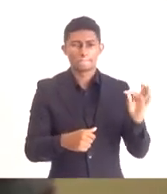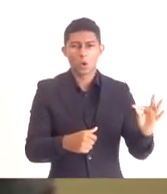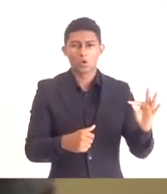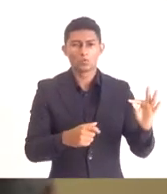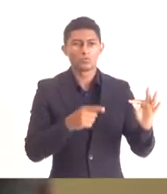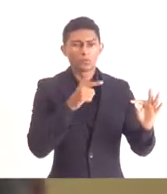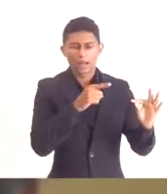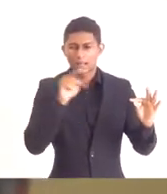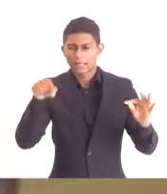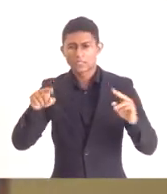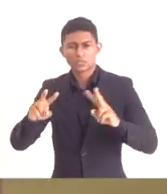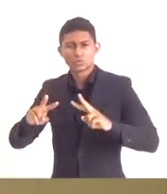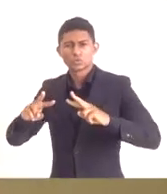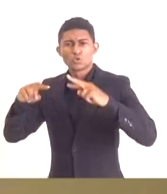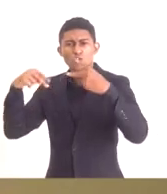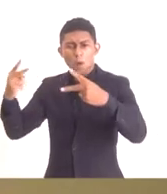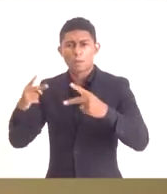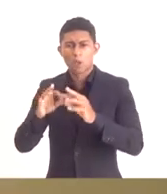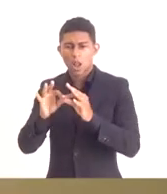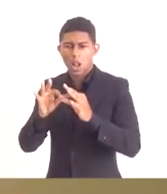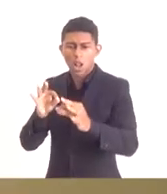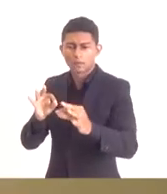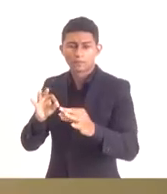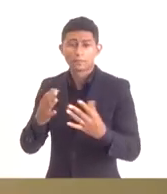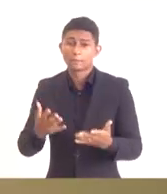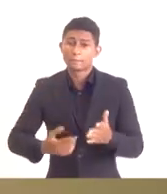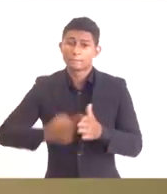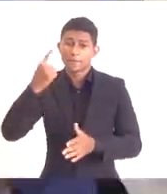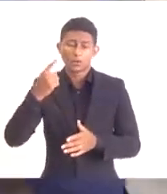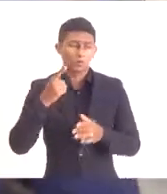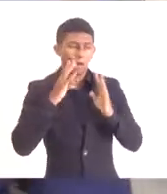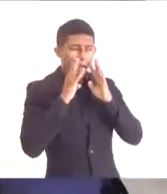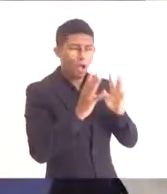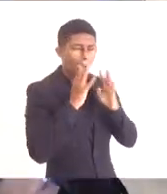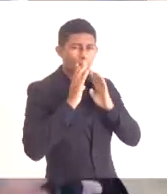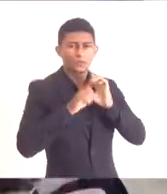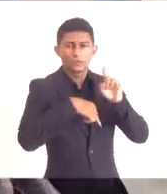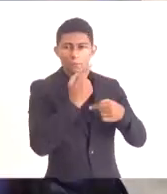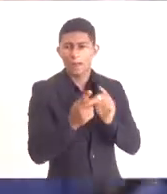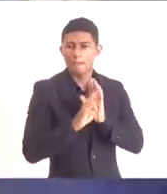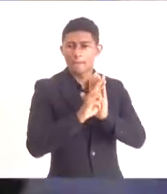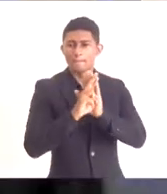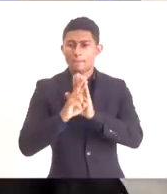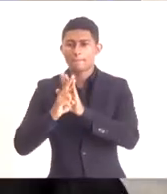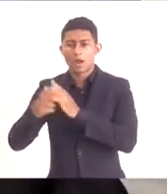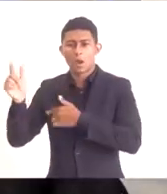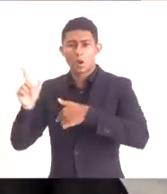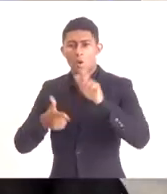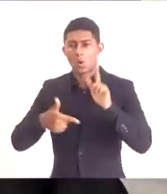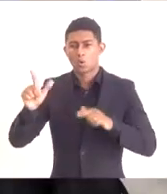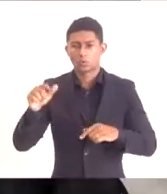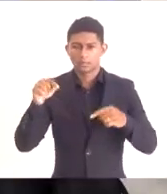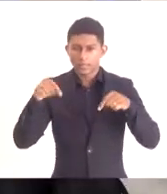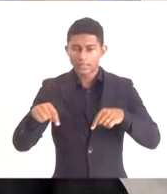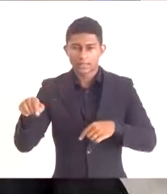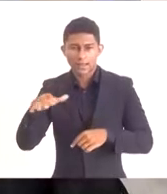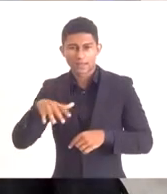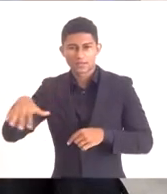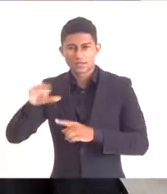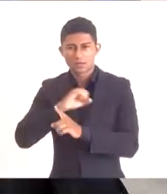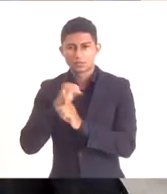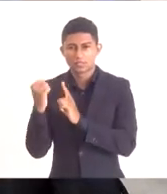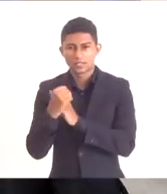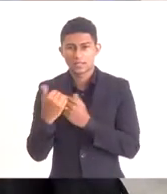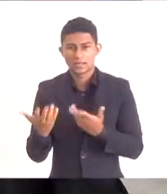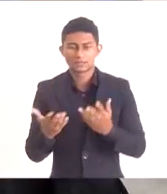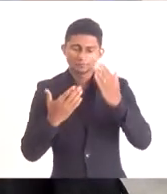Então, vamos ouvi-lo e depois vamos passar aqui para os outros representantes da sociedade aqui da região. Mais